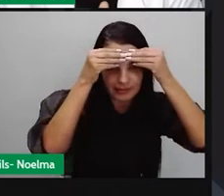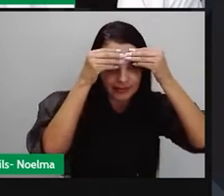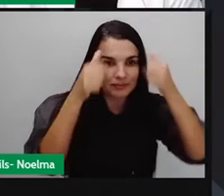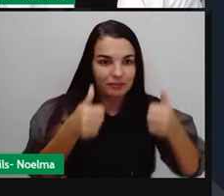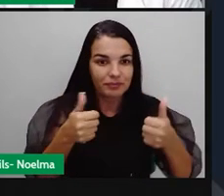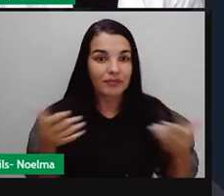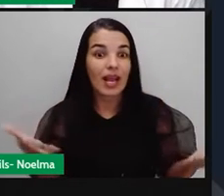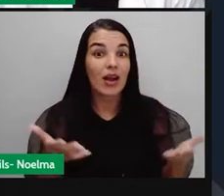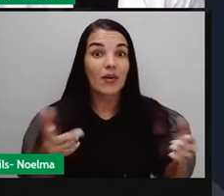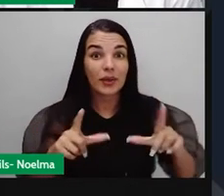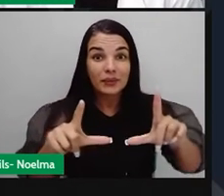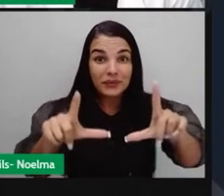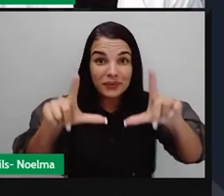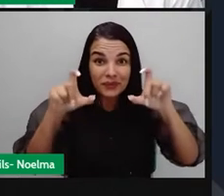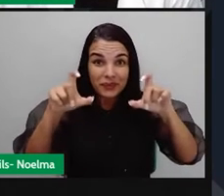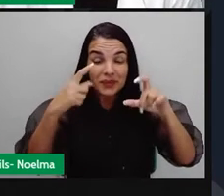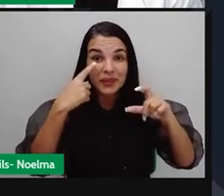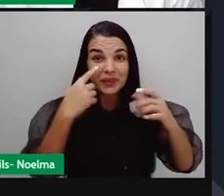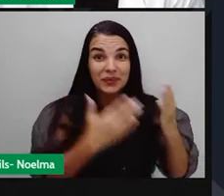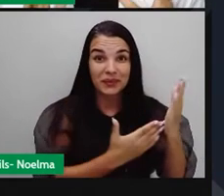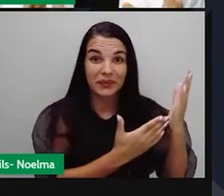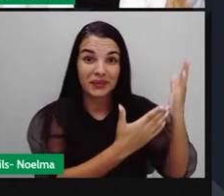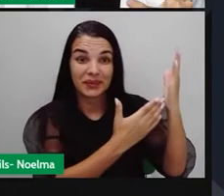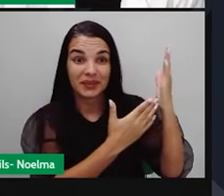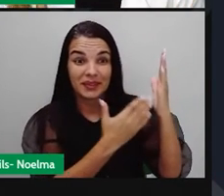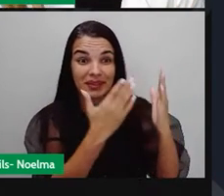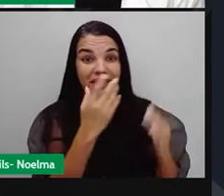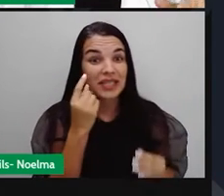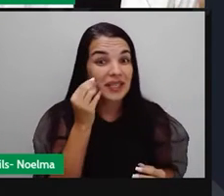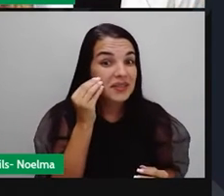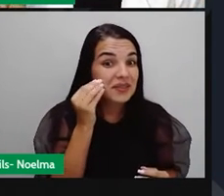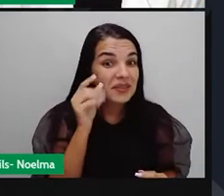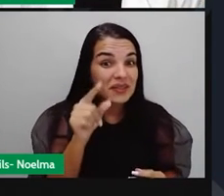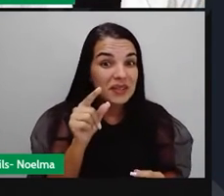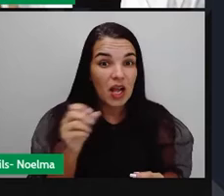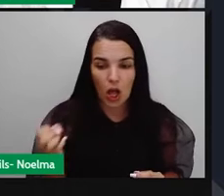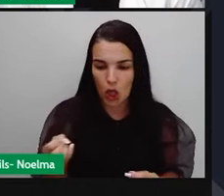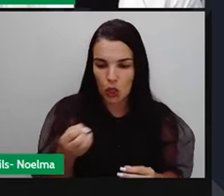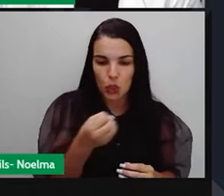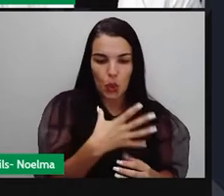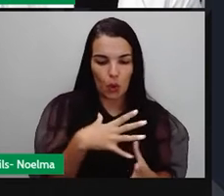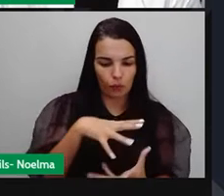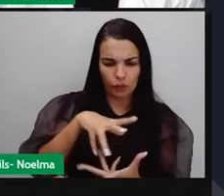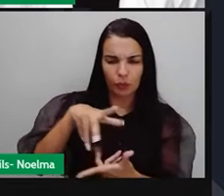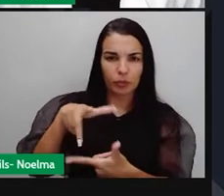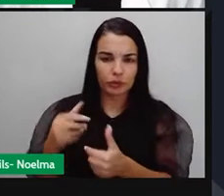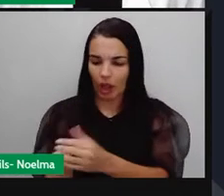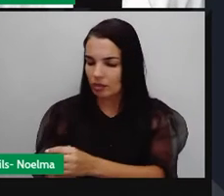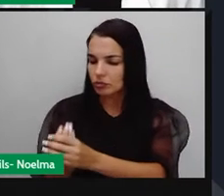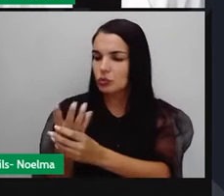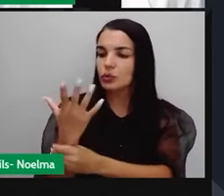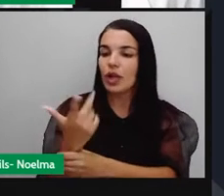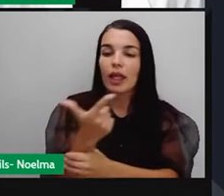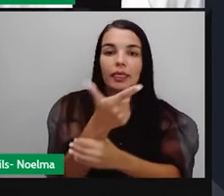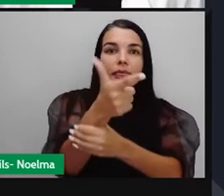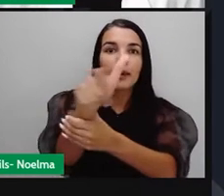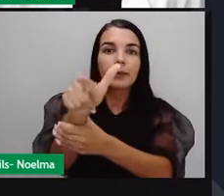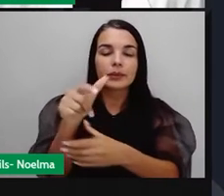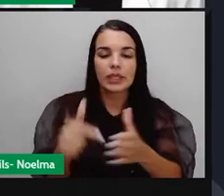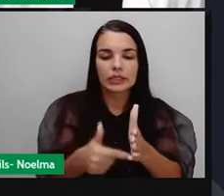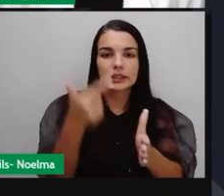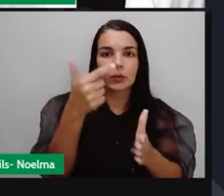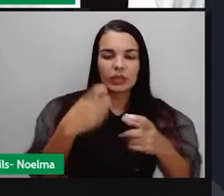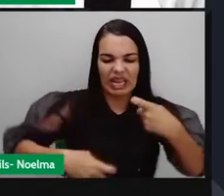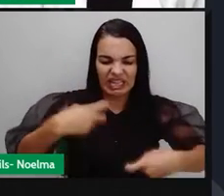Essa imagem, eu acho que ela é bem representativa desse novo mundo que surge após a Segunda Guerra